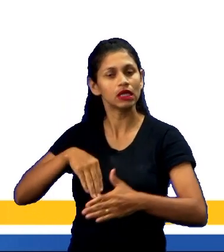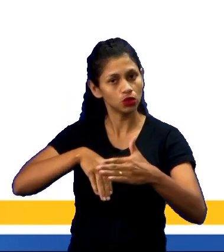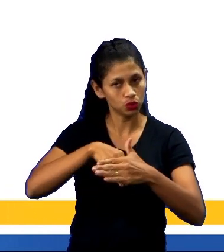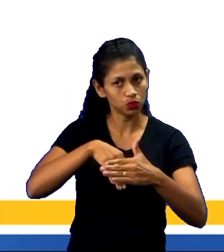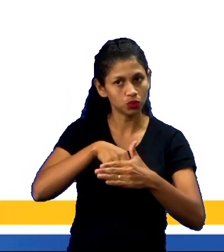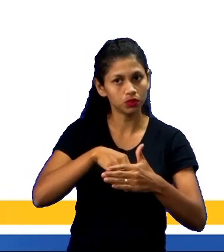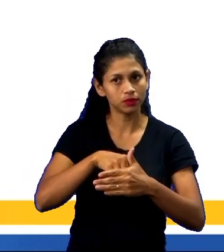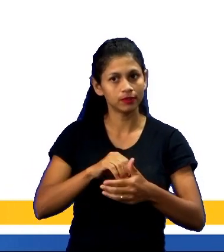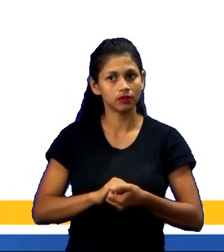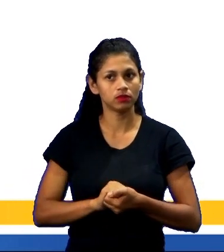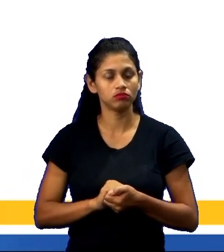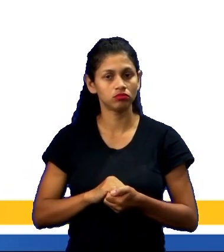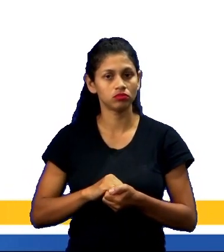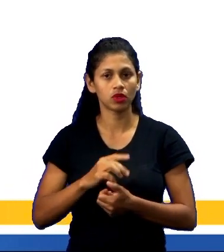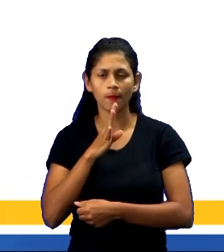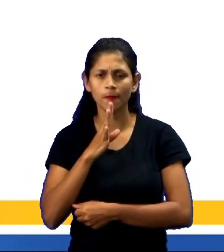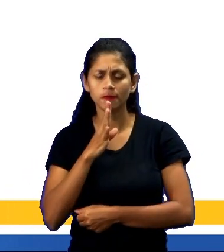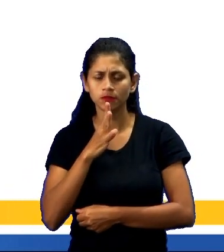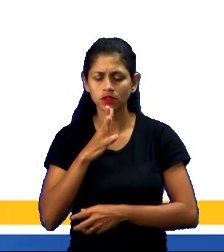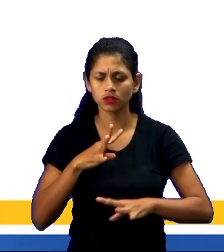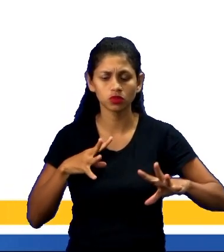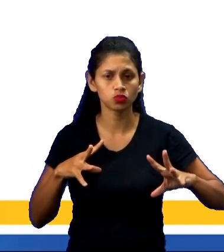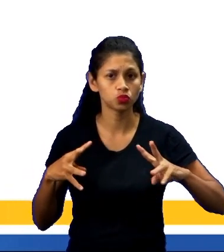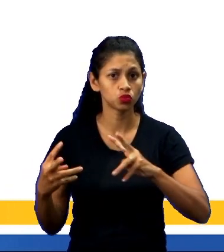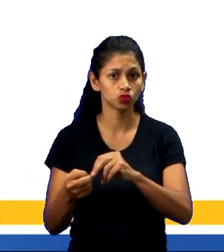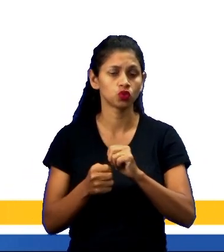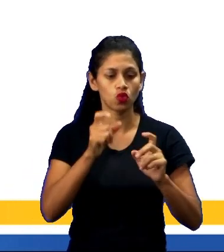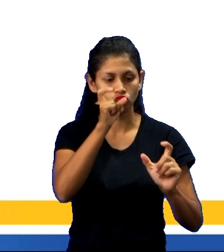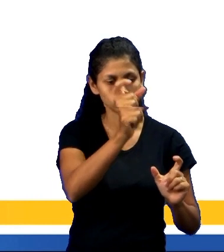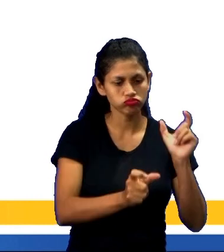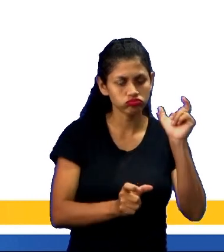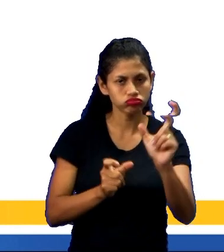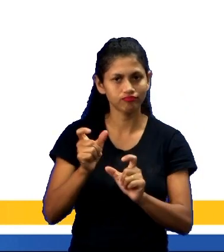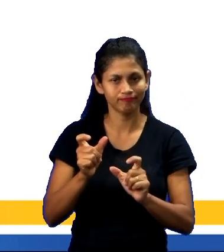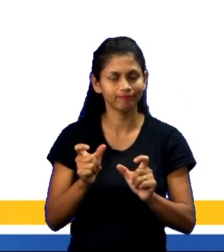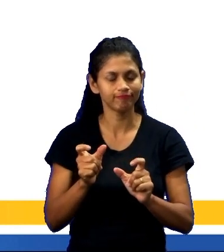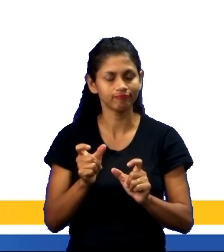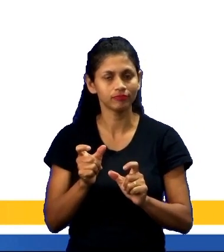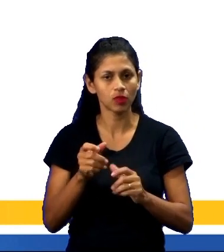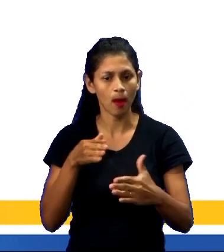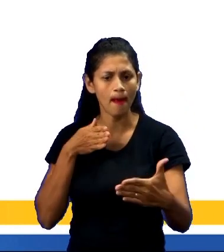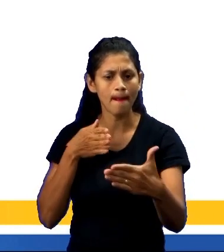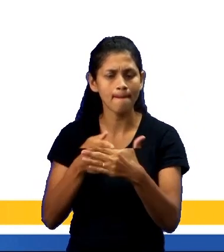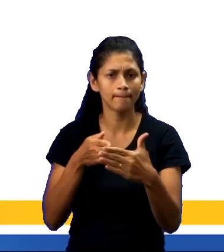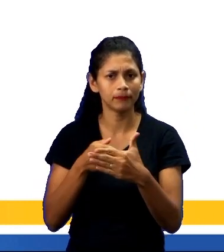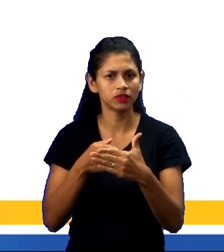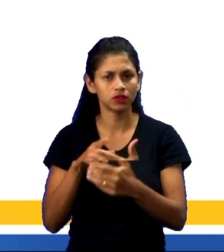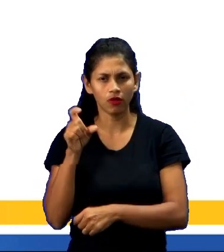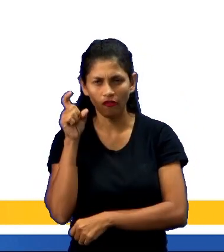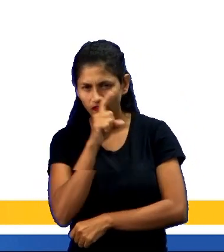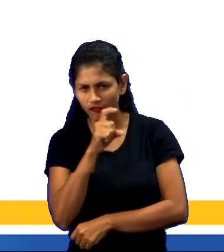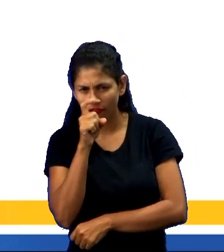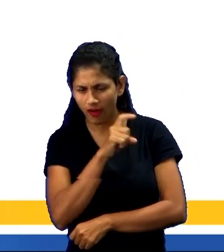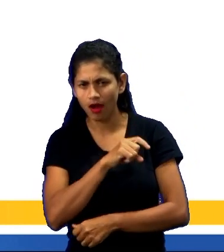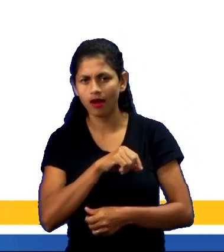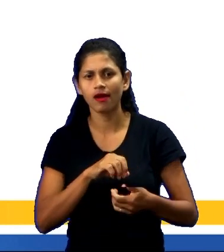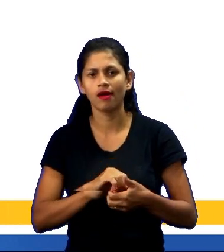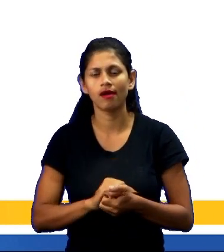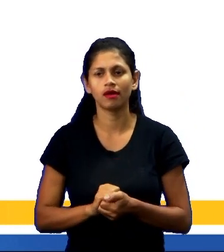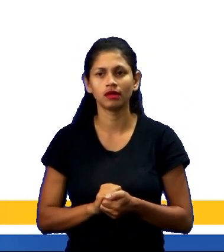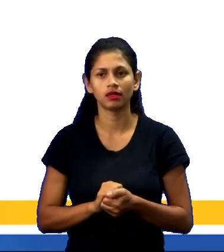todas as partes envolvidas, pois evita que ocorram falhas, injustiças, dúvidas e conflitos variados.